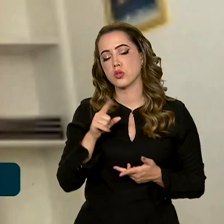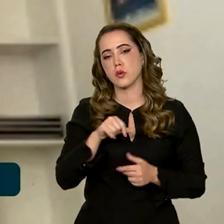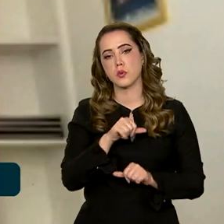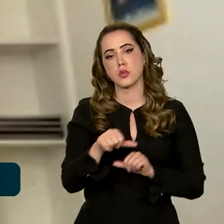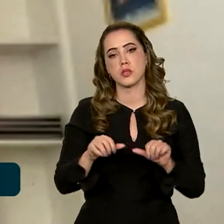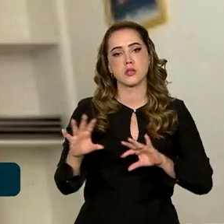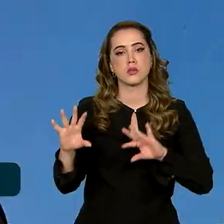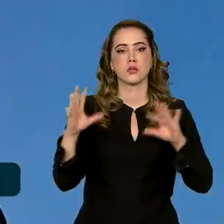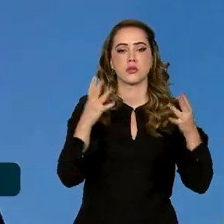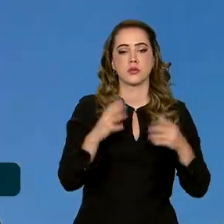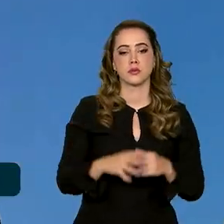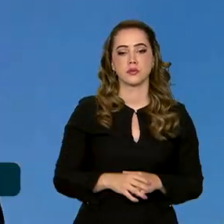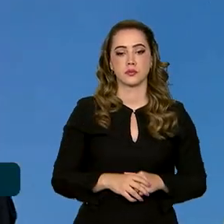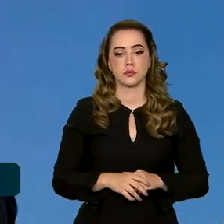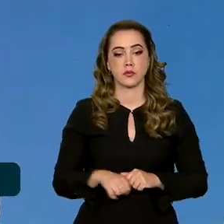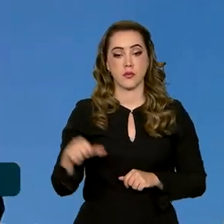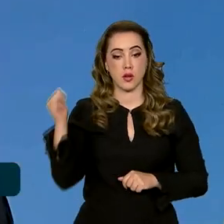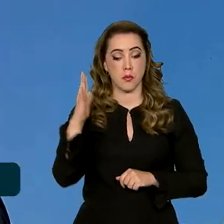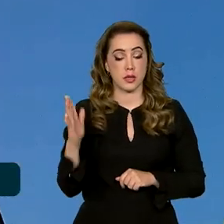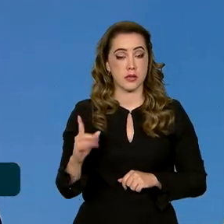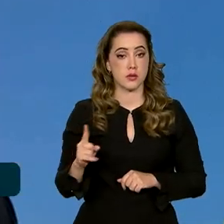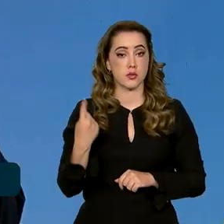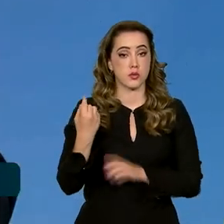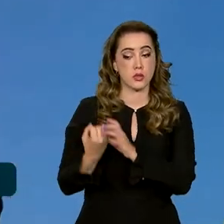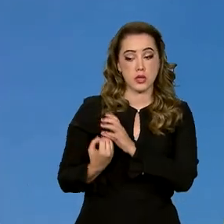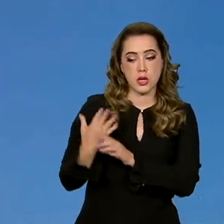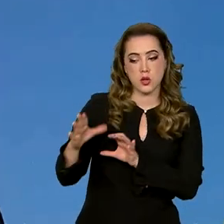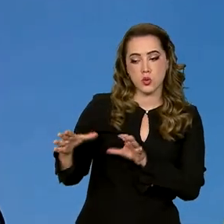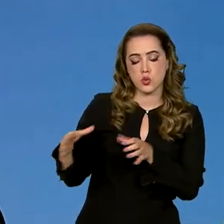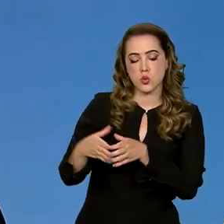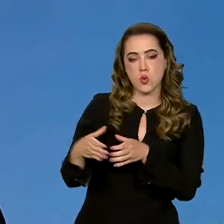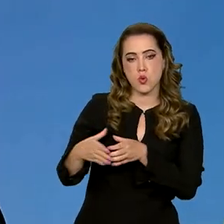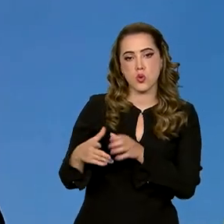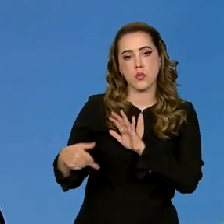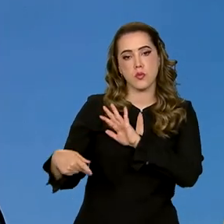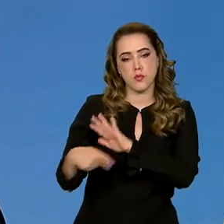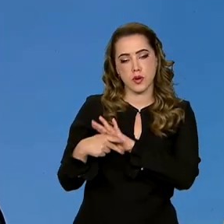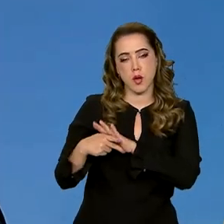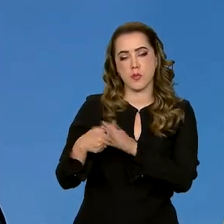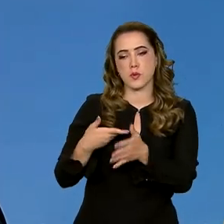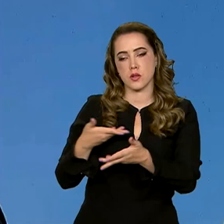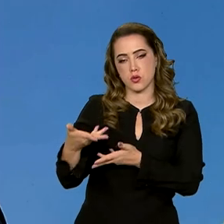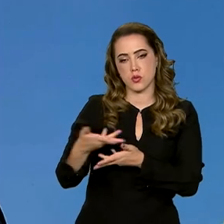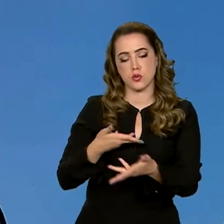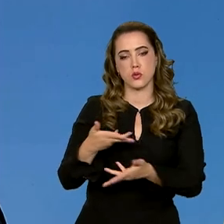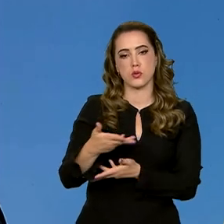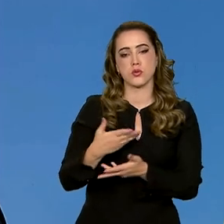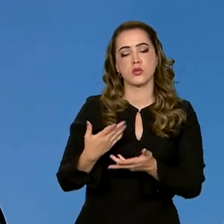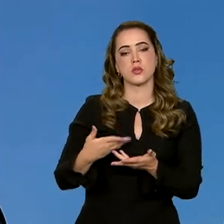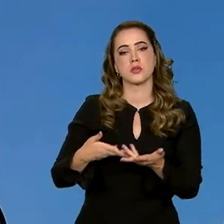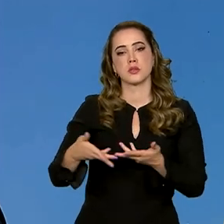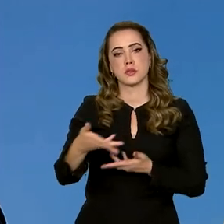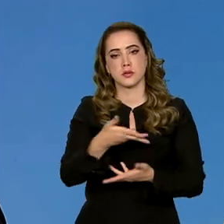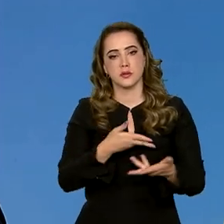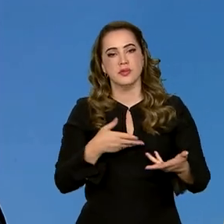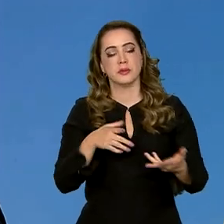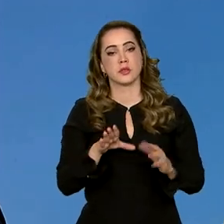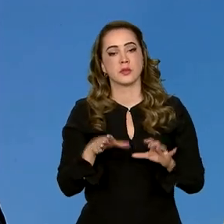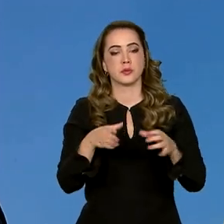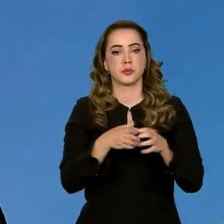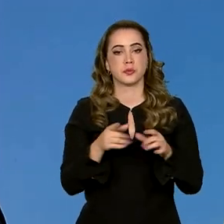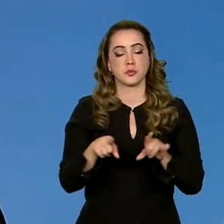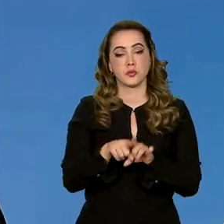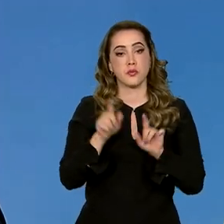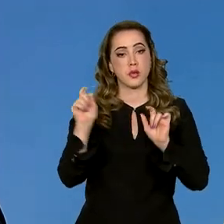mudanças climáticas. O Brasil foi um dos fundadores desse grupo, tradicionalmente se articula nas negociações em torno desse grupo. É uma